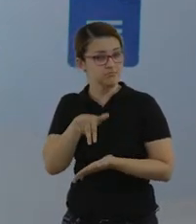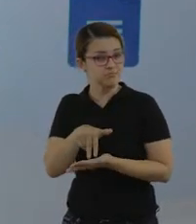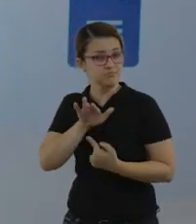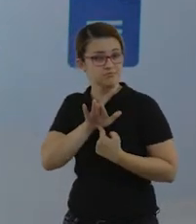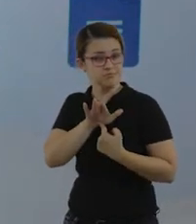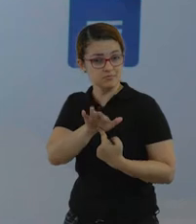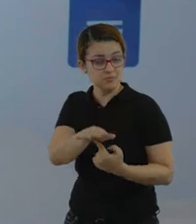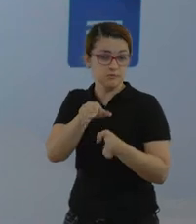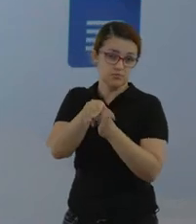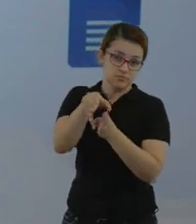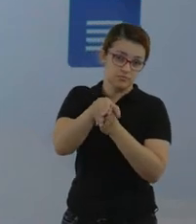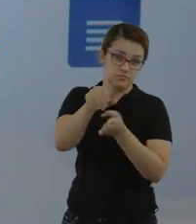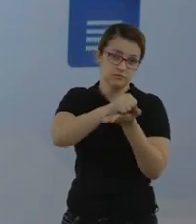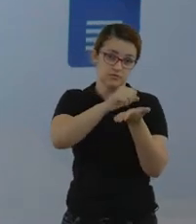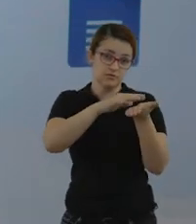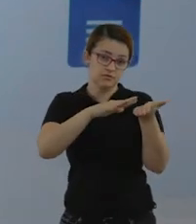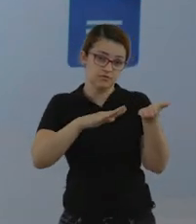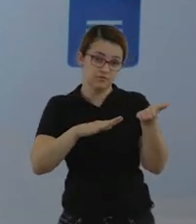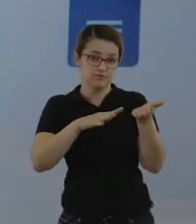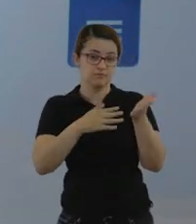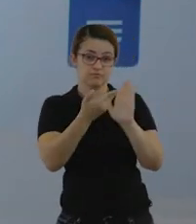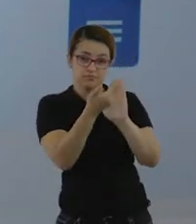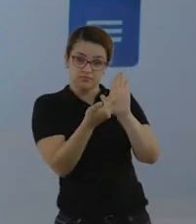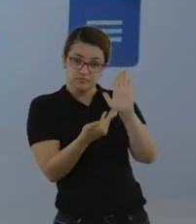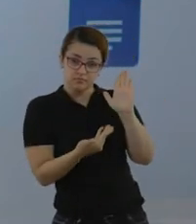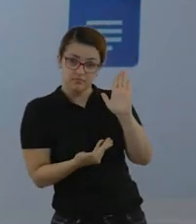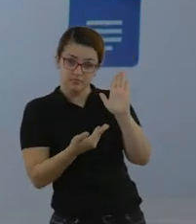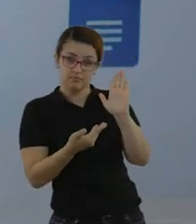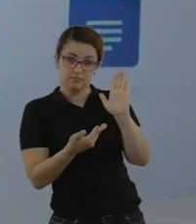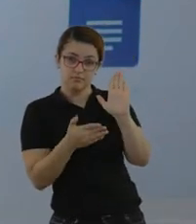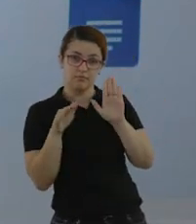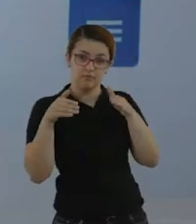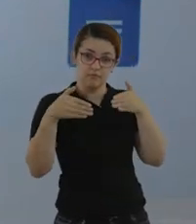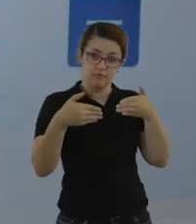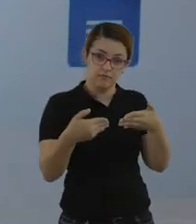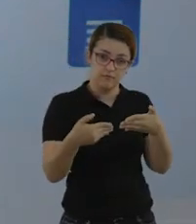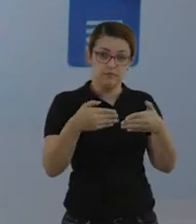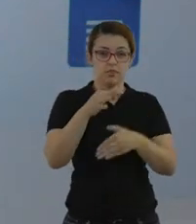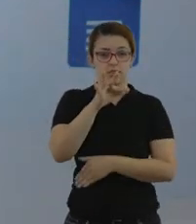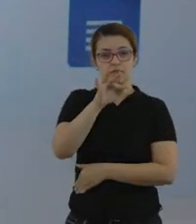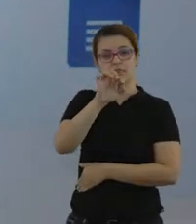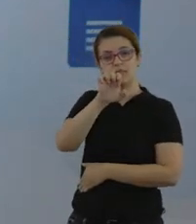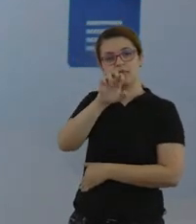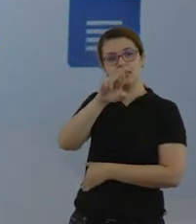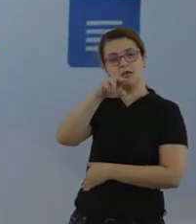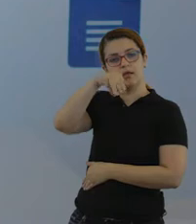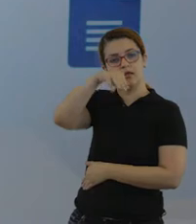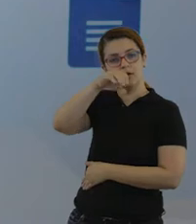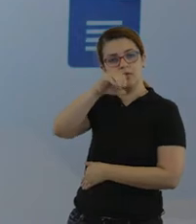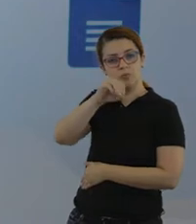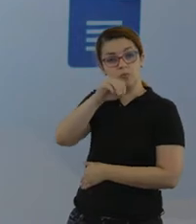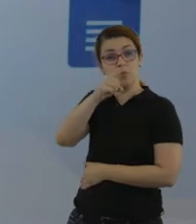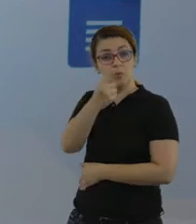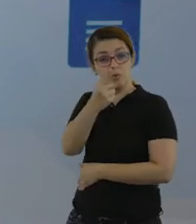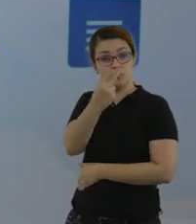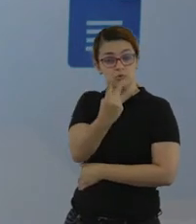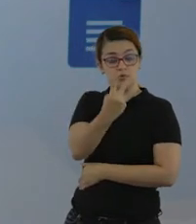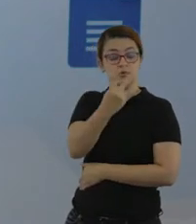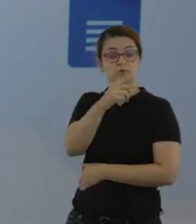algumas sugestões de atividades voltadas para o termo 1 e 2 da EJA.